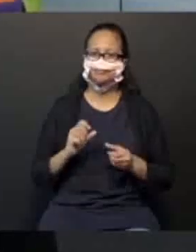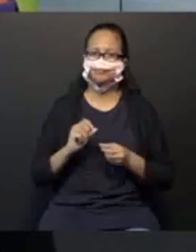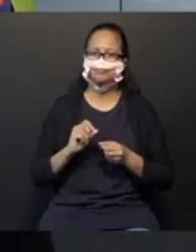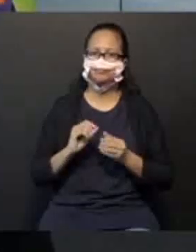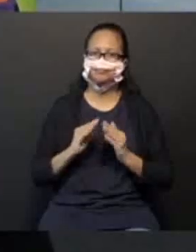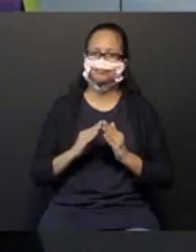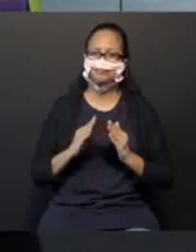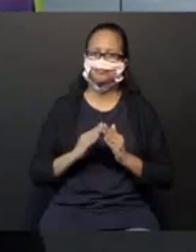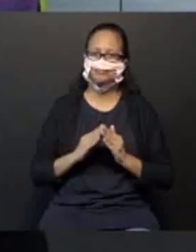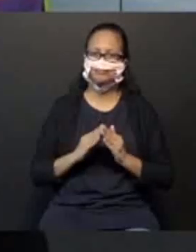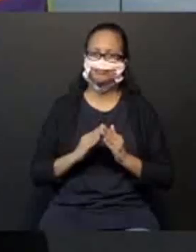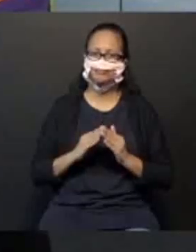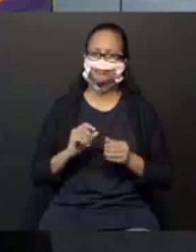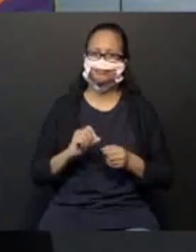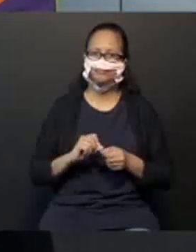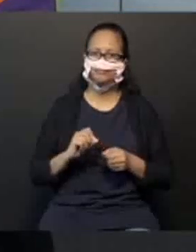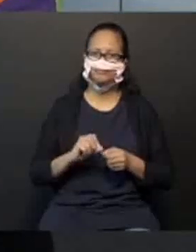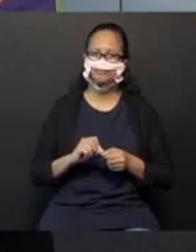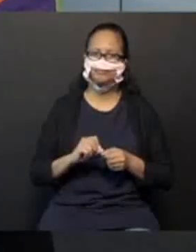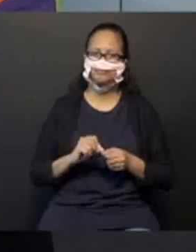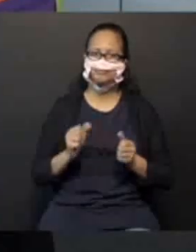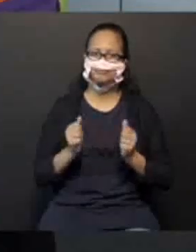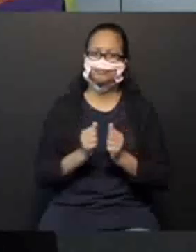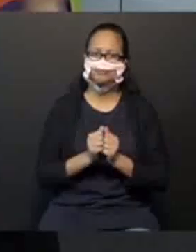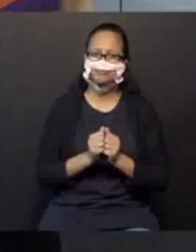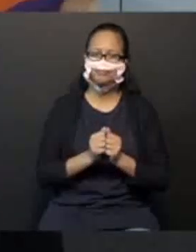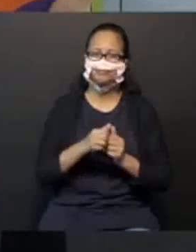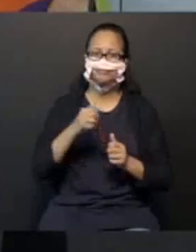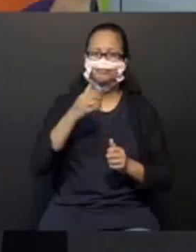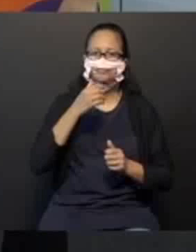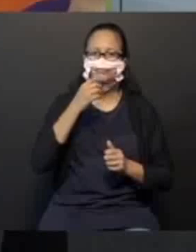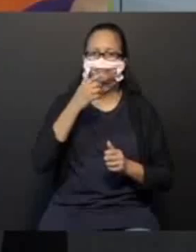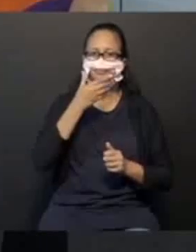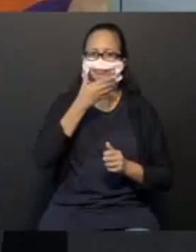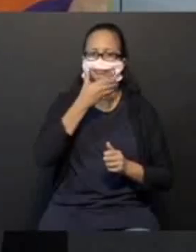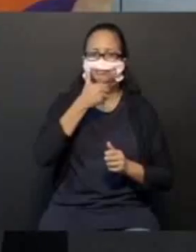casa. Faz com a mamãe. Com o irmãozinho. Tá bom?